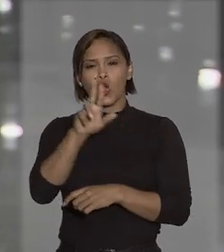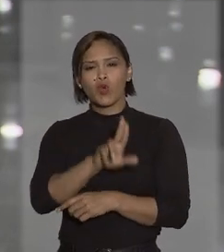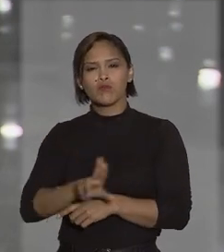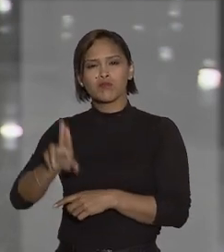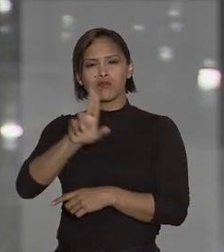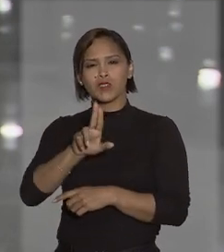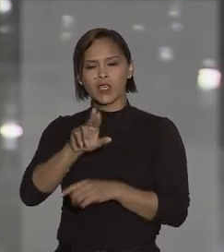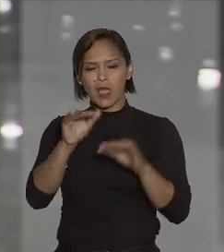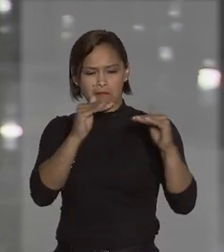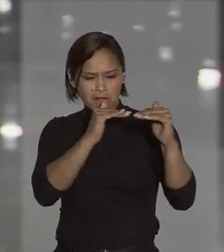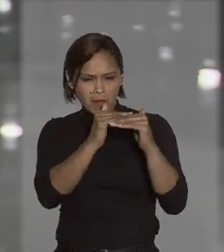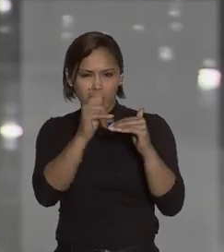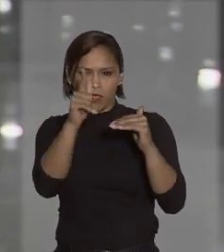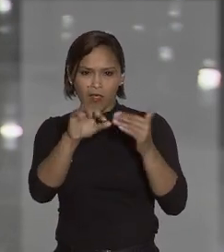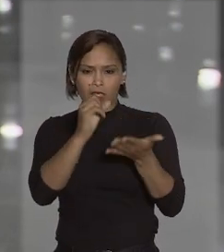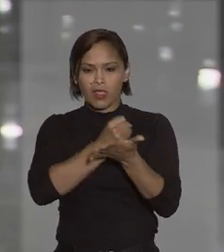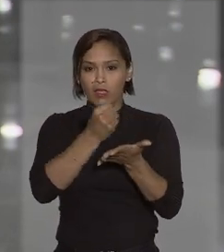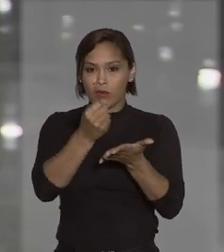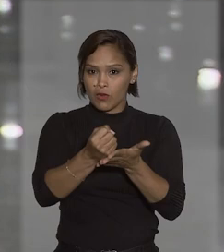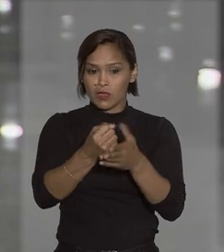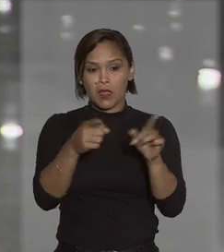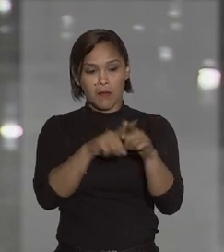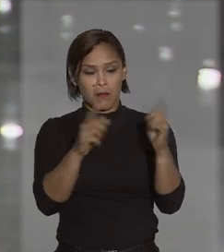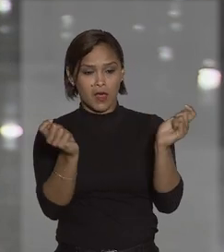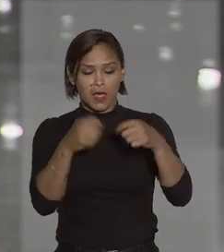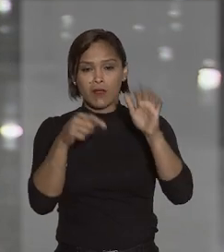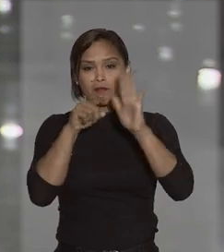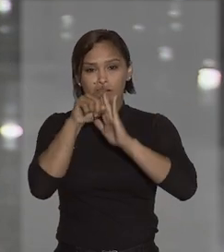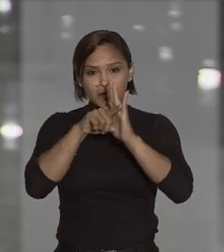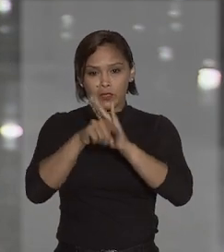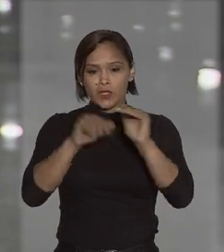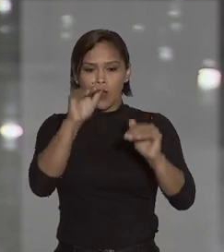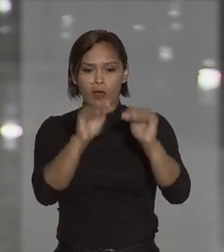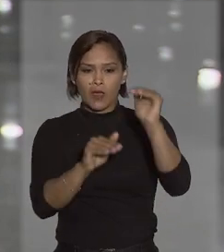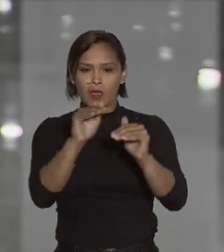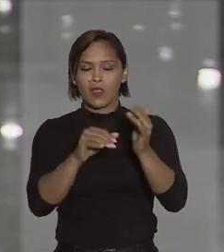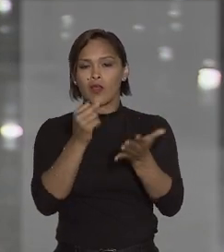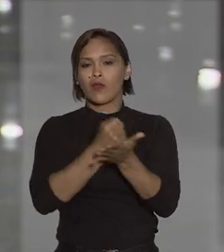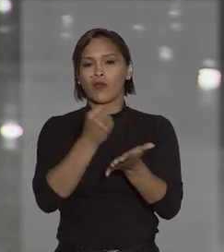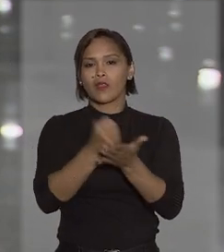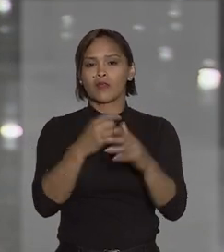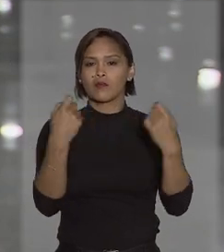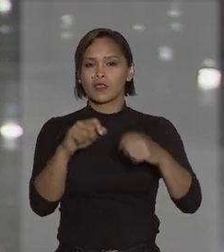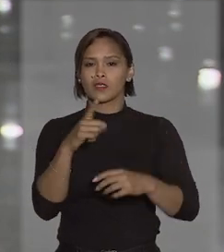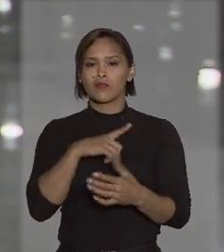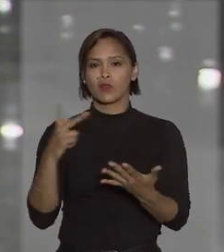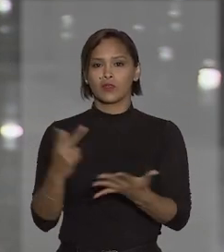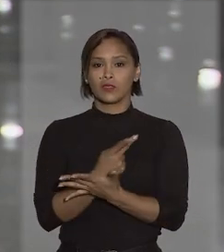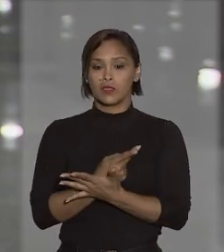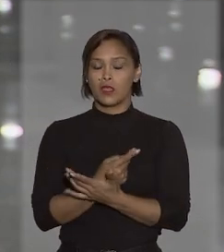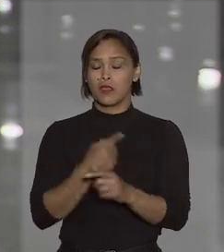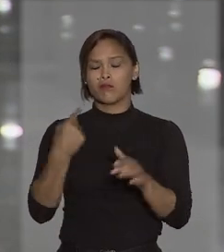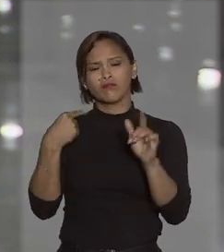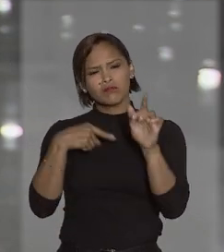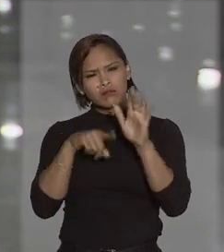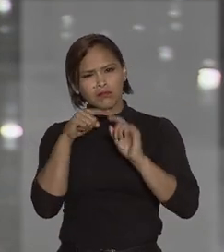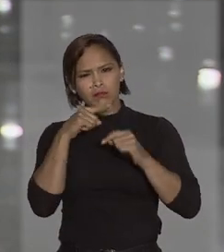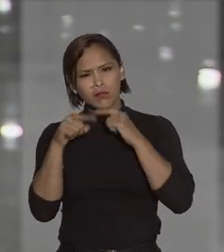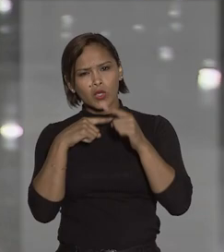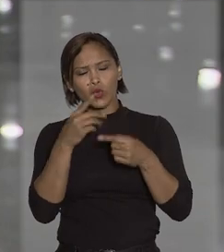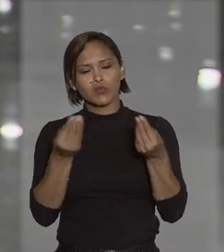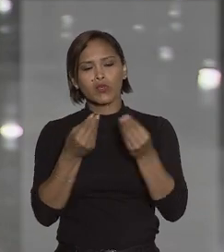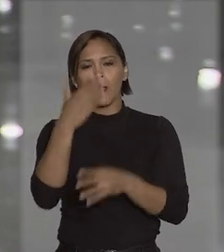utilizada a métrica prevista no negócio para apuração do reequilíbrio contratual necessário e questionou a